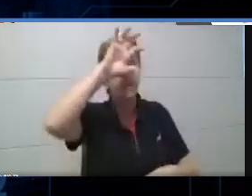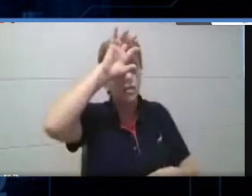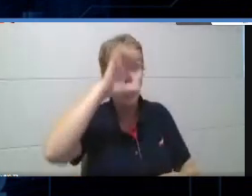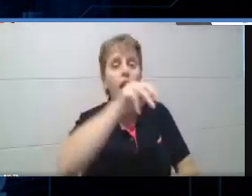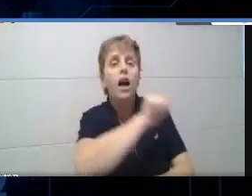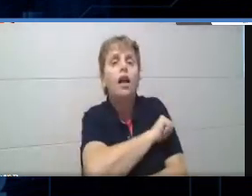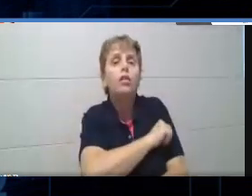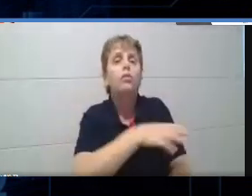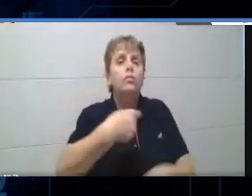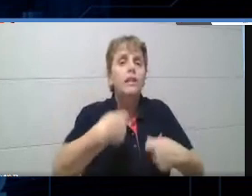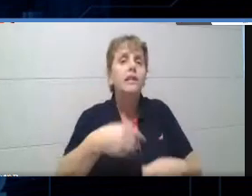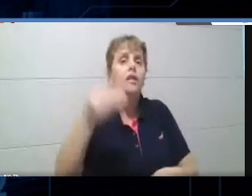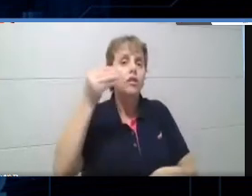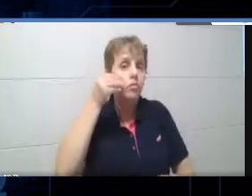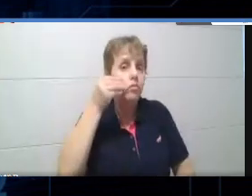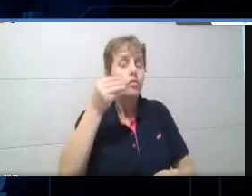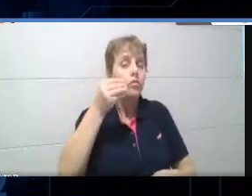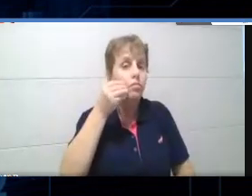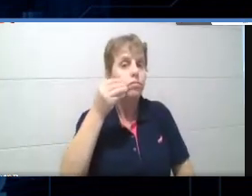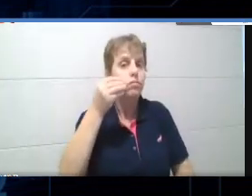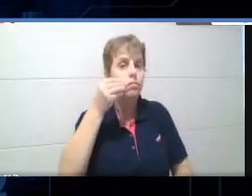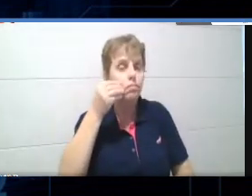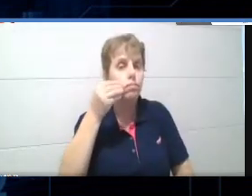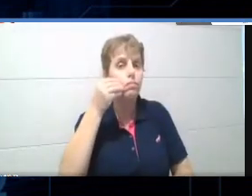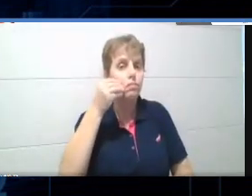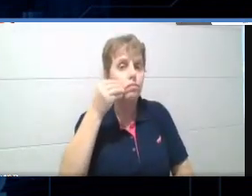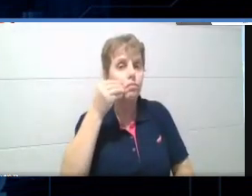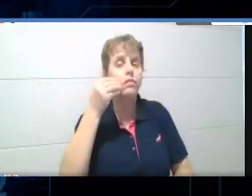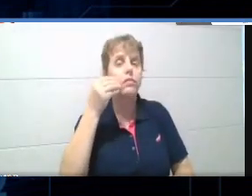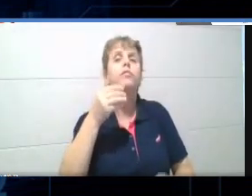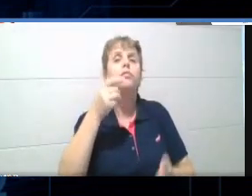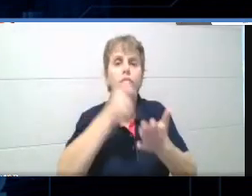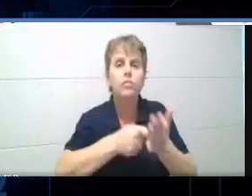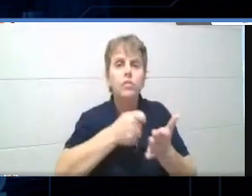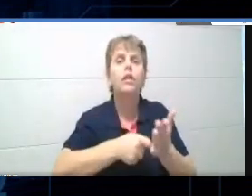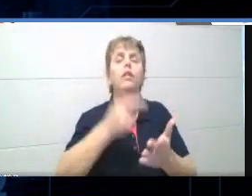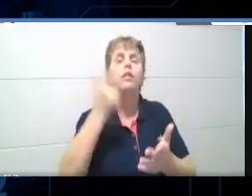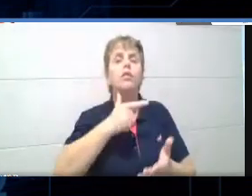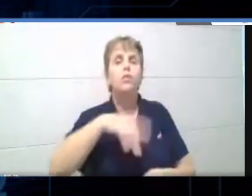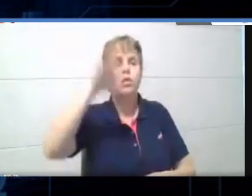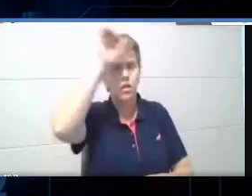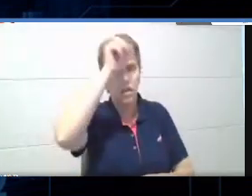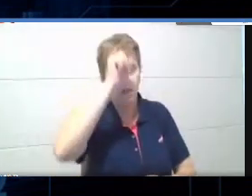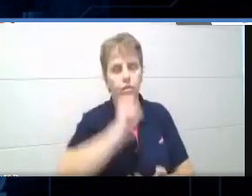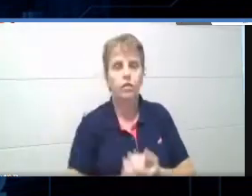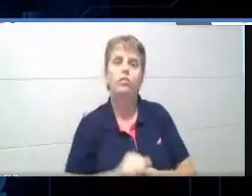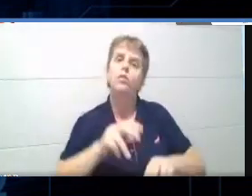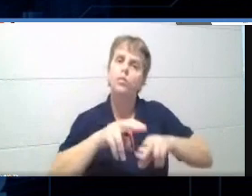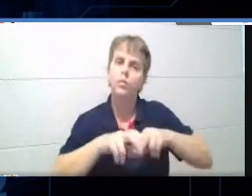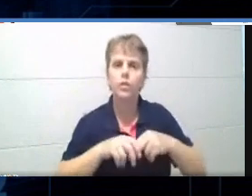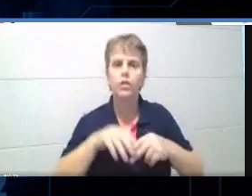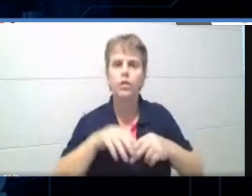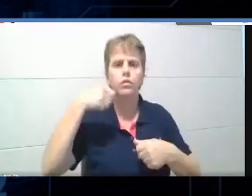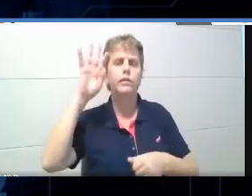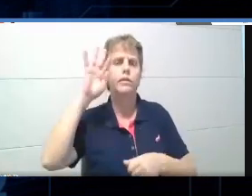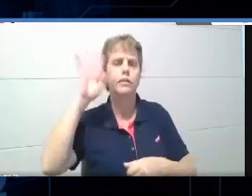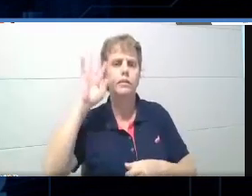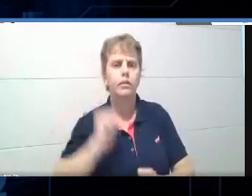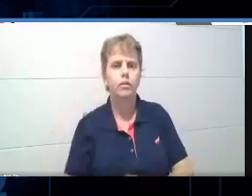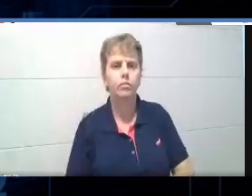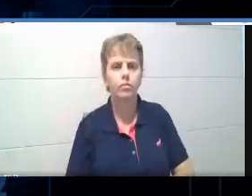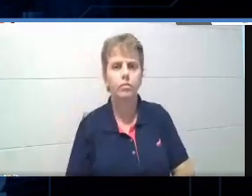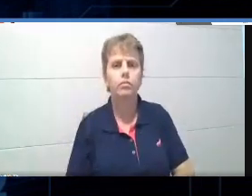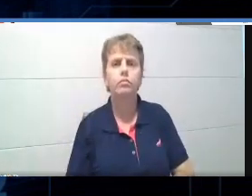experimentar e fazer várias vezes até aquilo tornar-se dele, entende? Então é essa reflexão, gente, pensa, será que tudo que eu estou